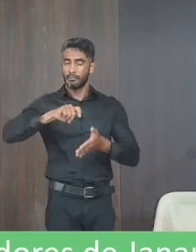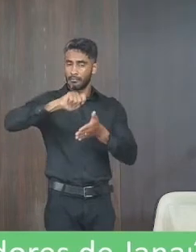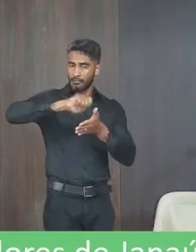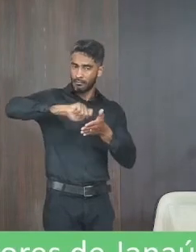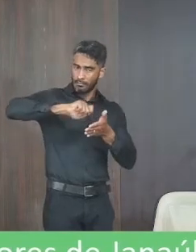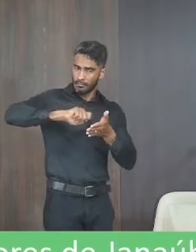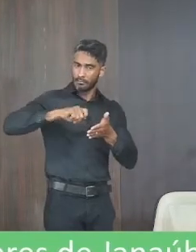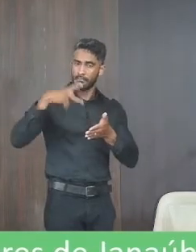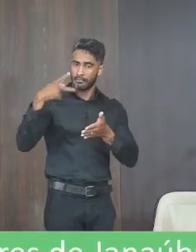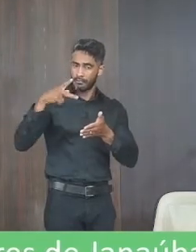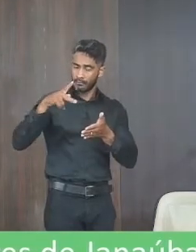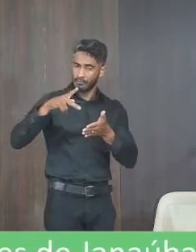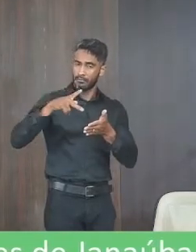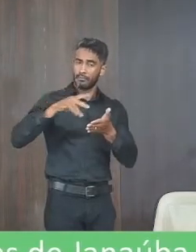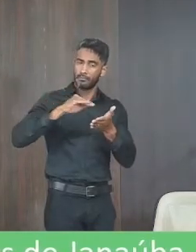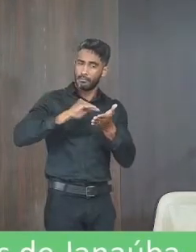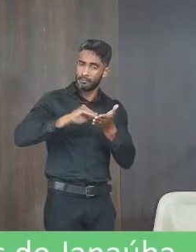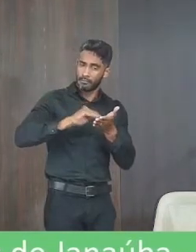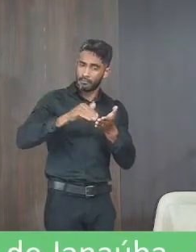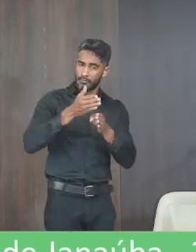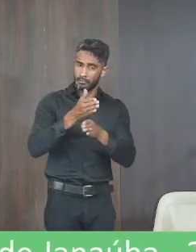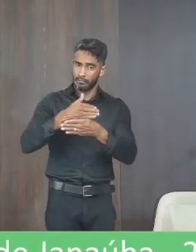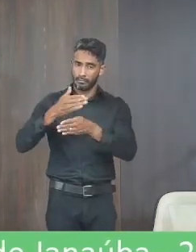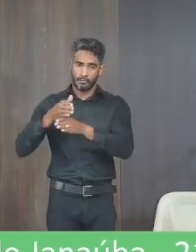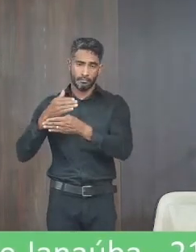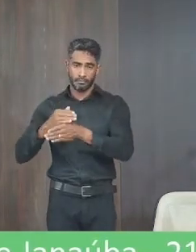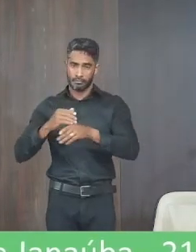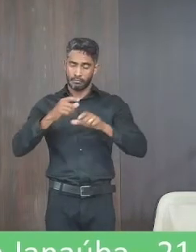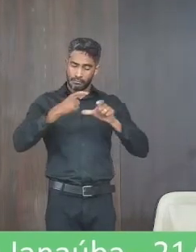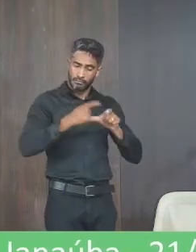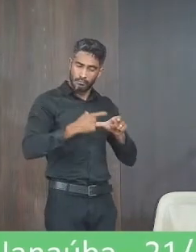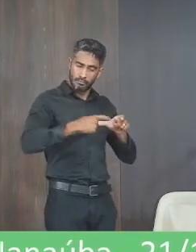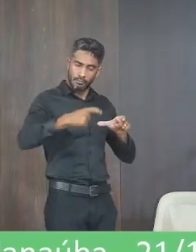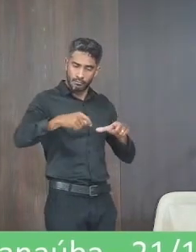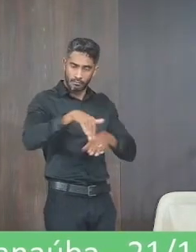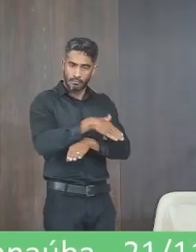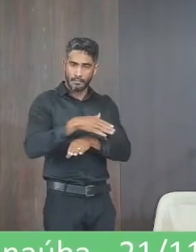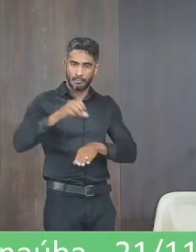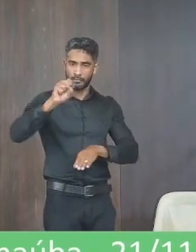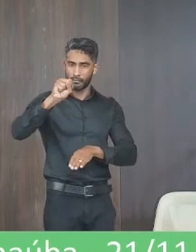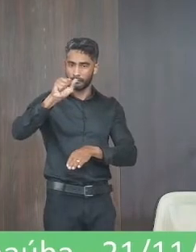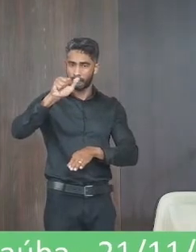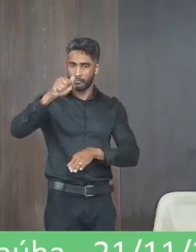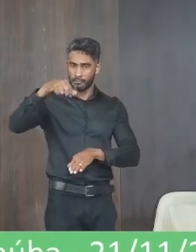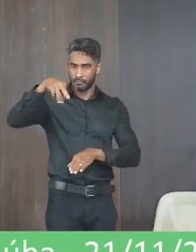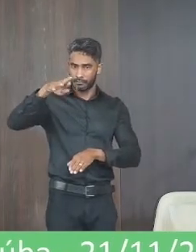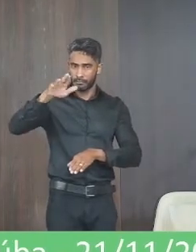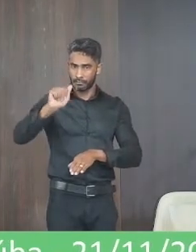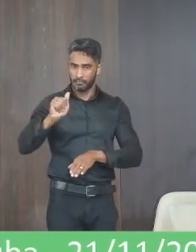secretário de obras e serviços do bando do senhor Ailson Aparecido Rocha o calçamento da rua Santa Cruz no bairro Dente Grande